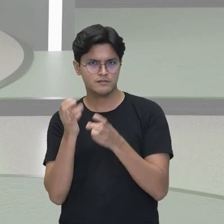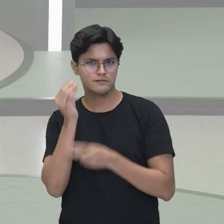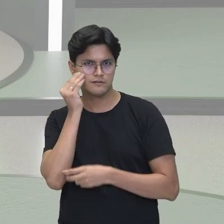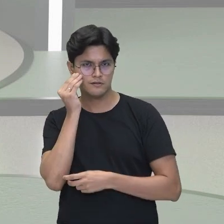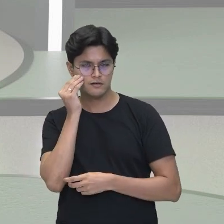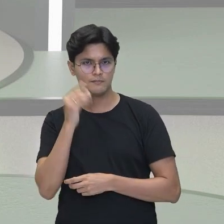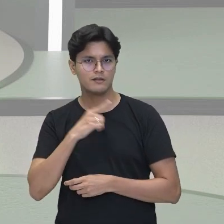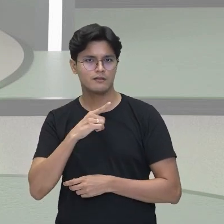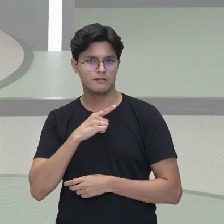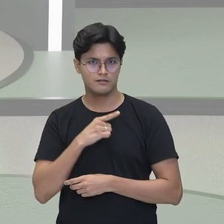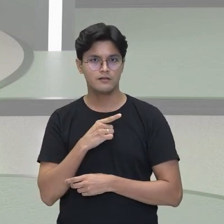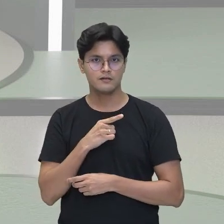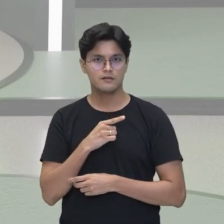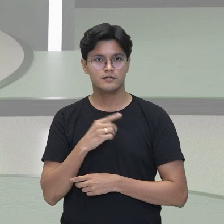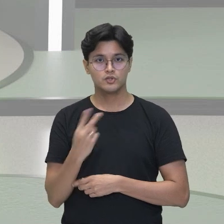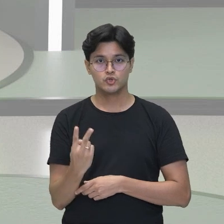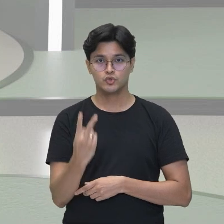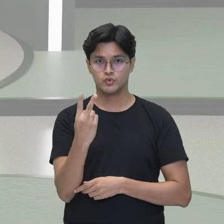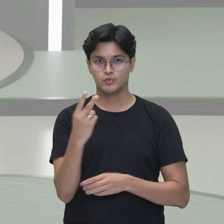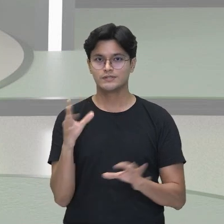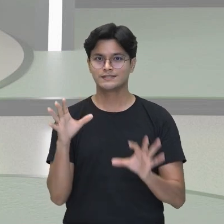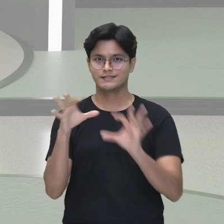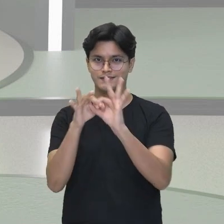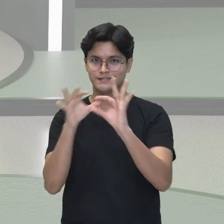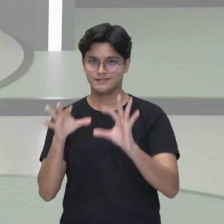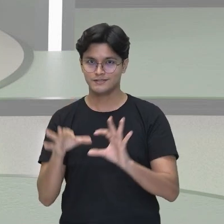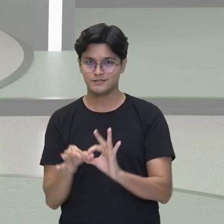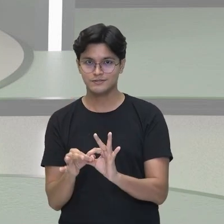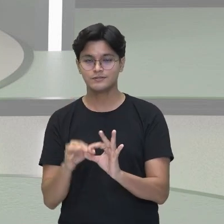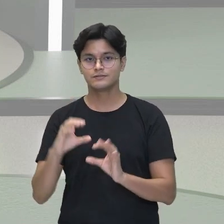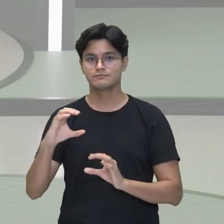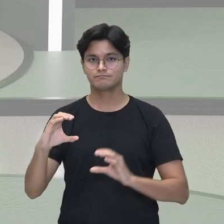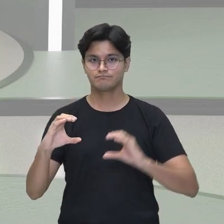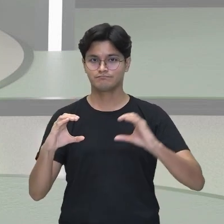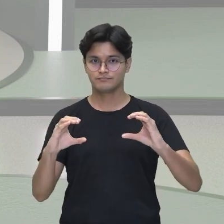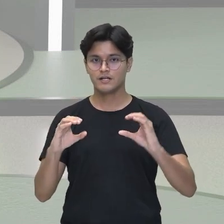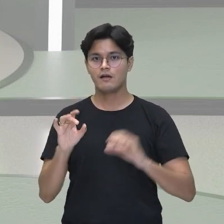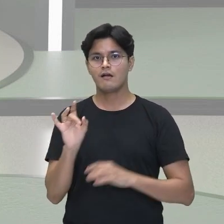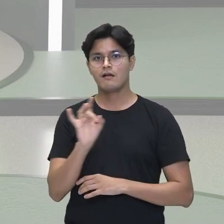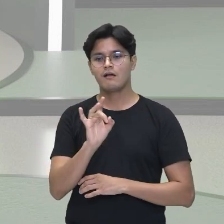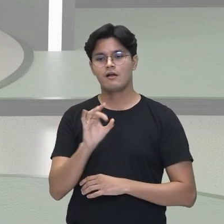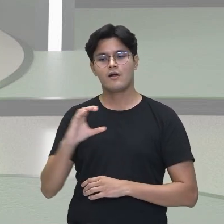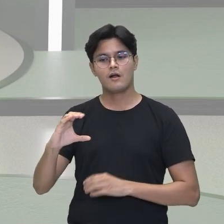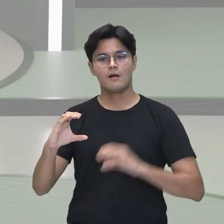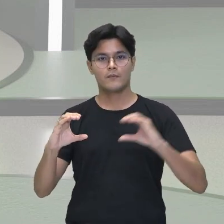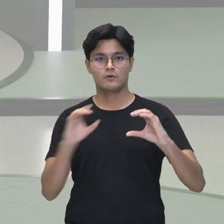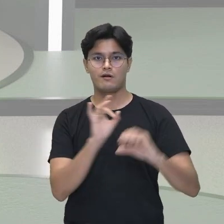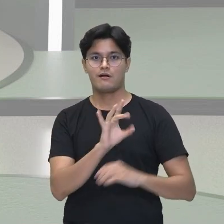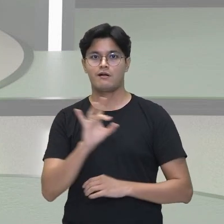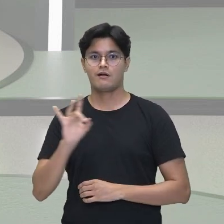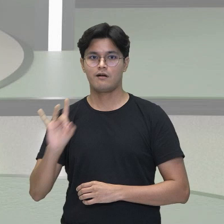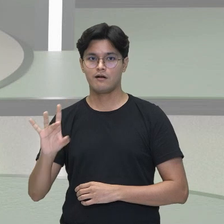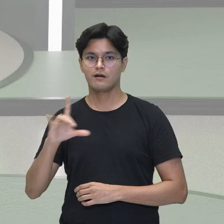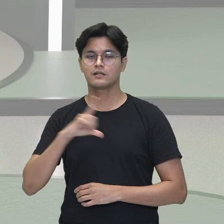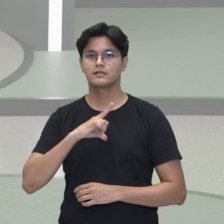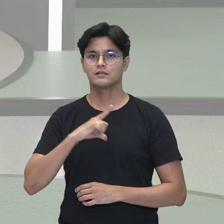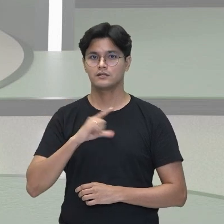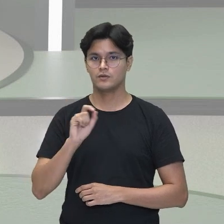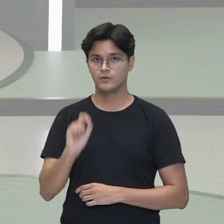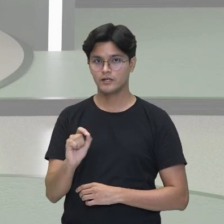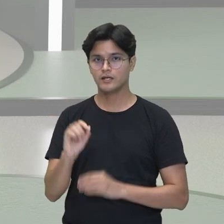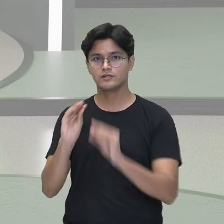ligação dupla entre os carbonos. Cada carbono tem ligantes